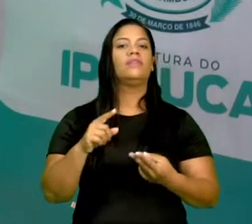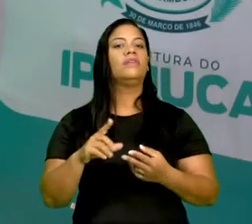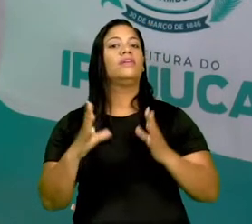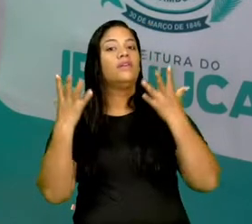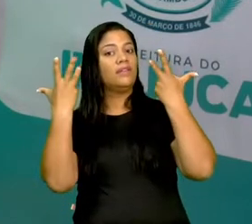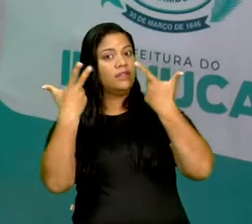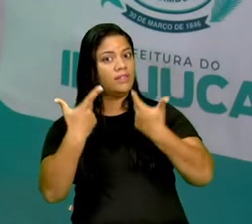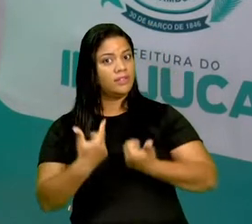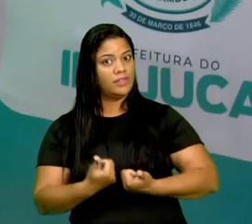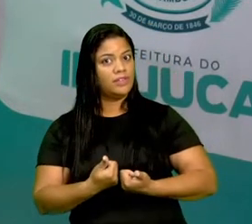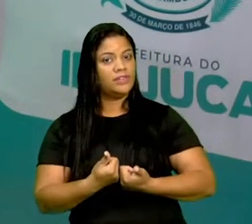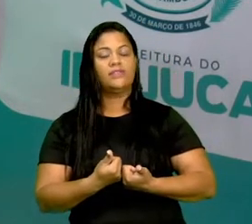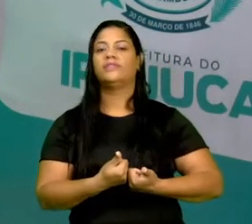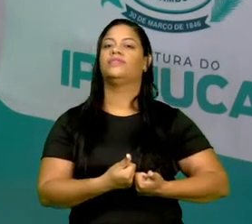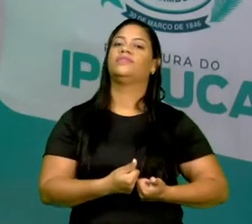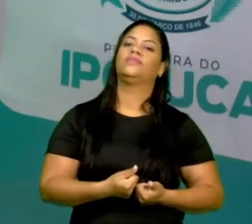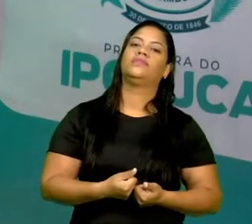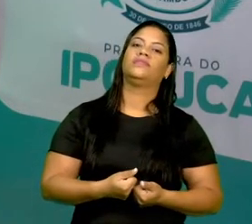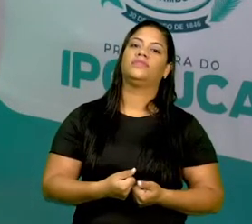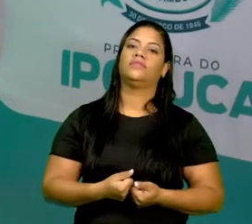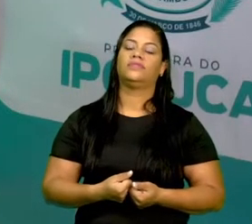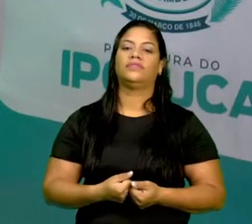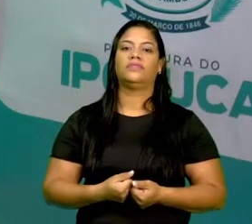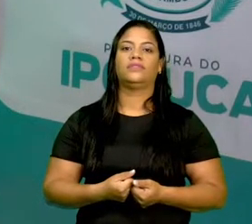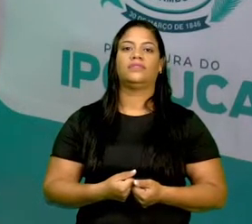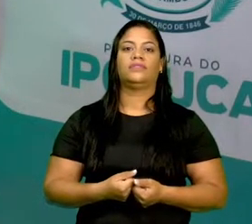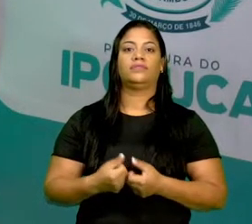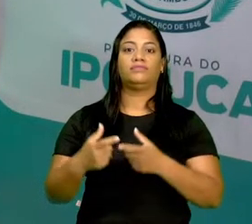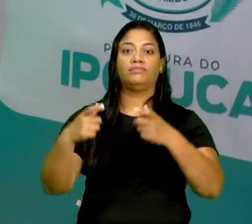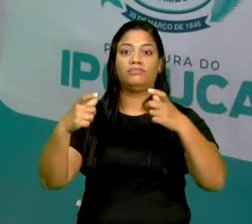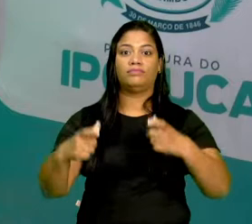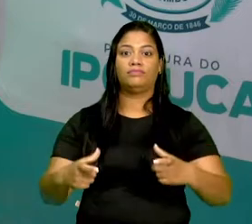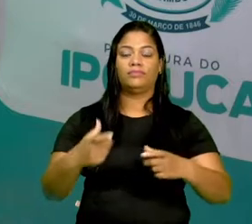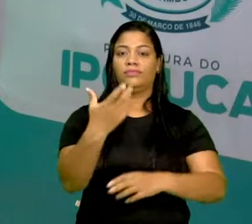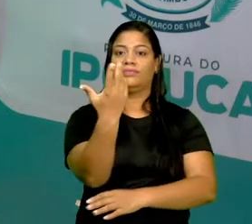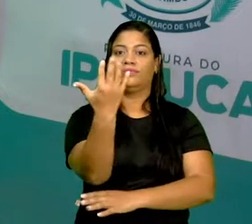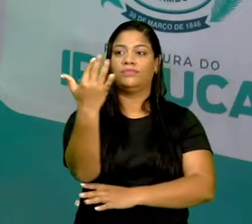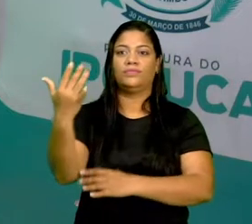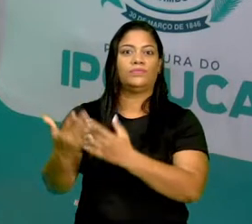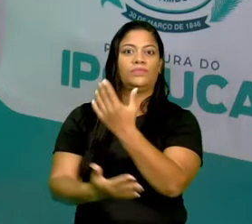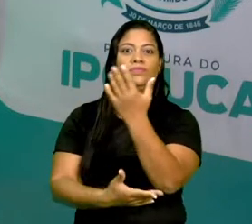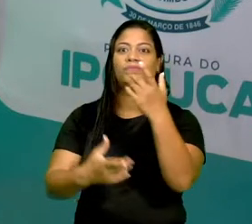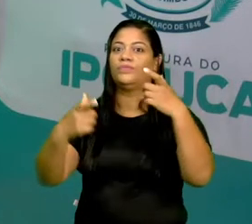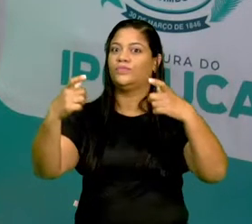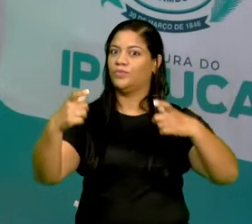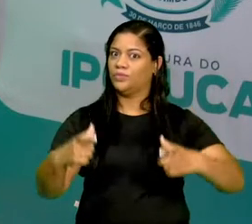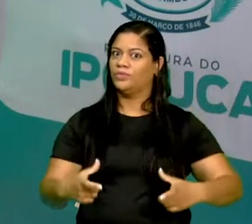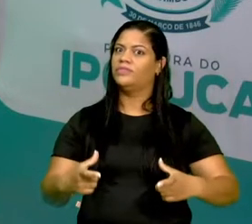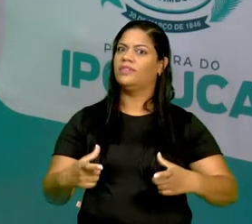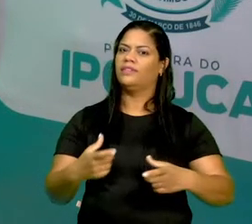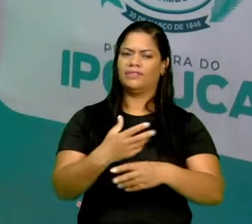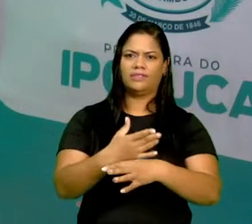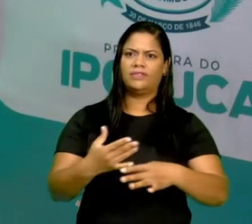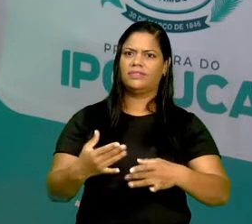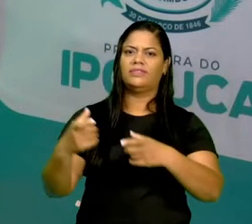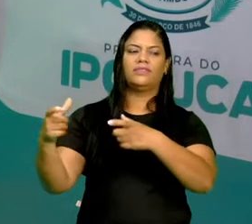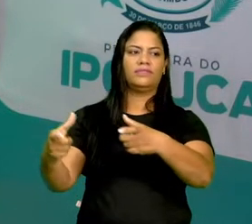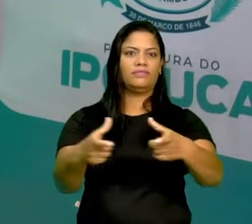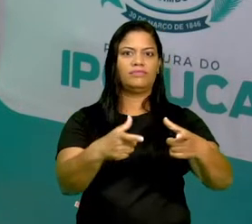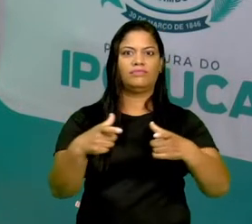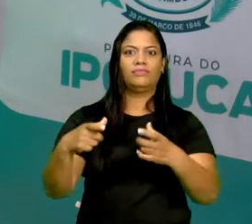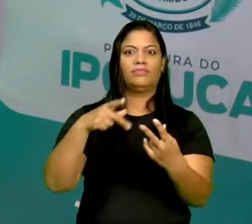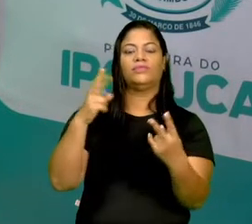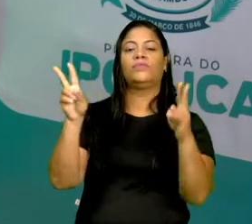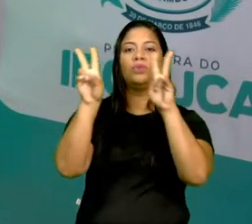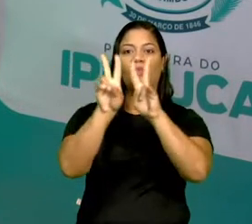como dos animais, no meio ambiente, no espaço em que vivemos. Então, quais são esses elementos